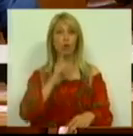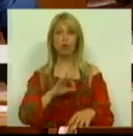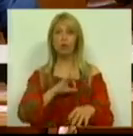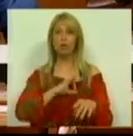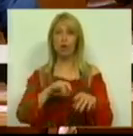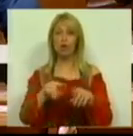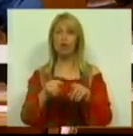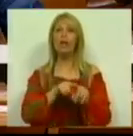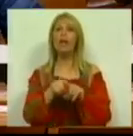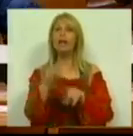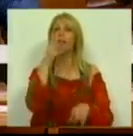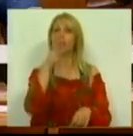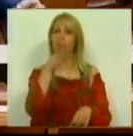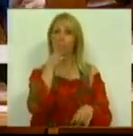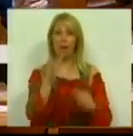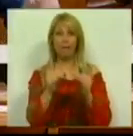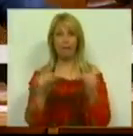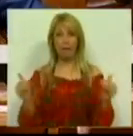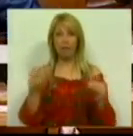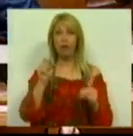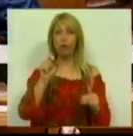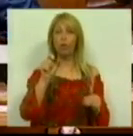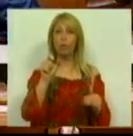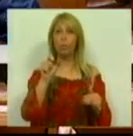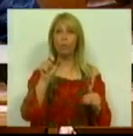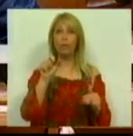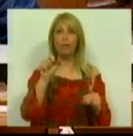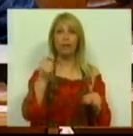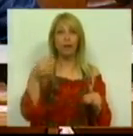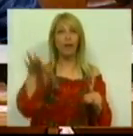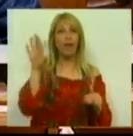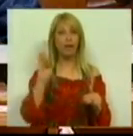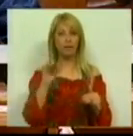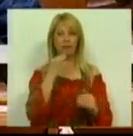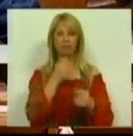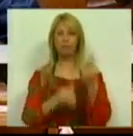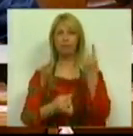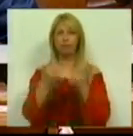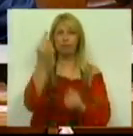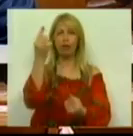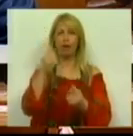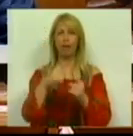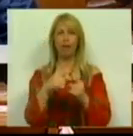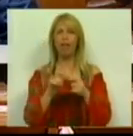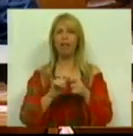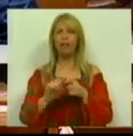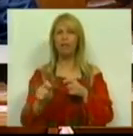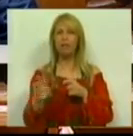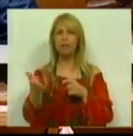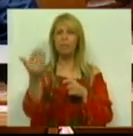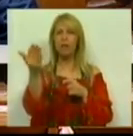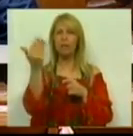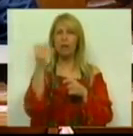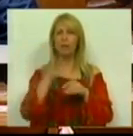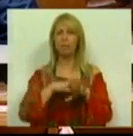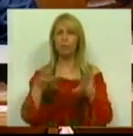Deputados, é ao nível do Partido Socialista que se estranha a falta de definição sobre esta matéria.